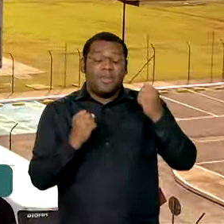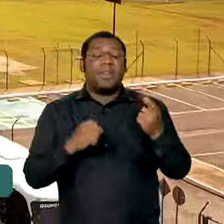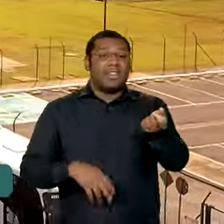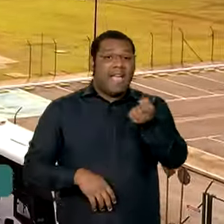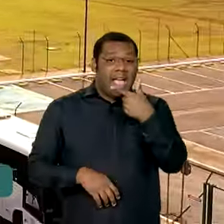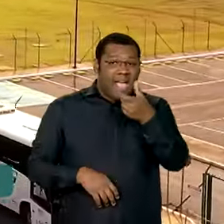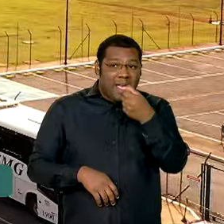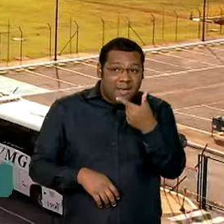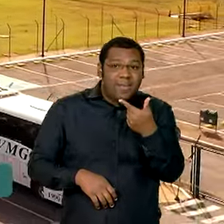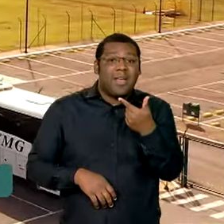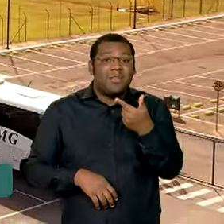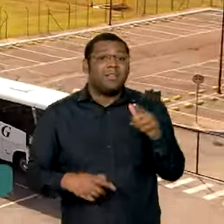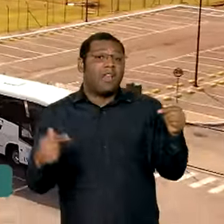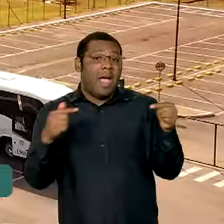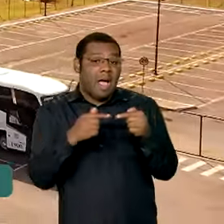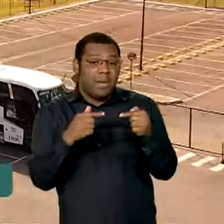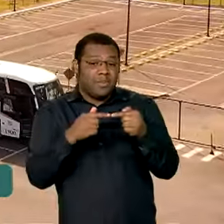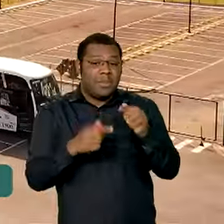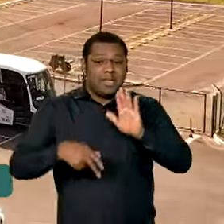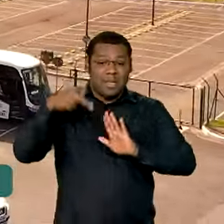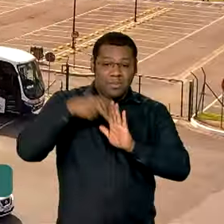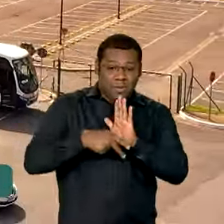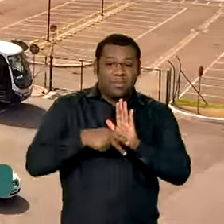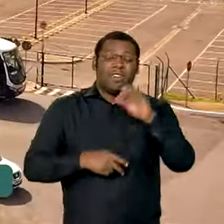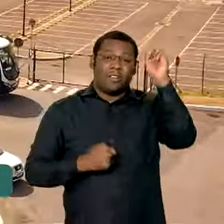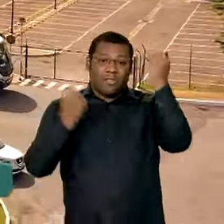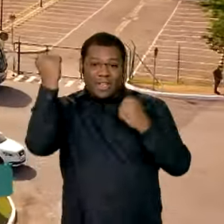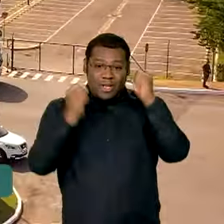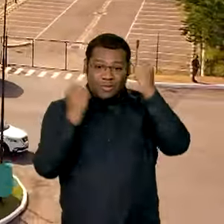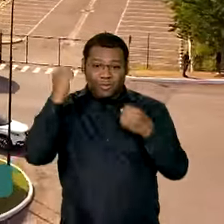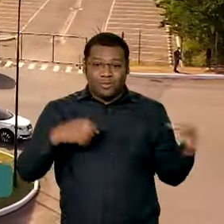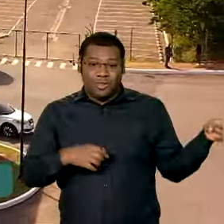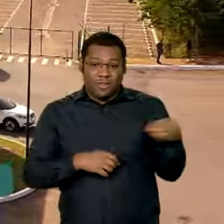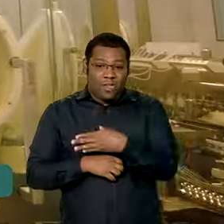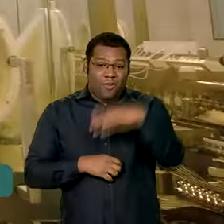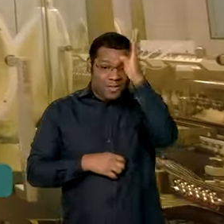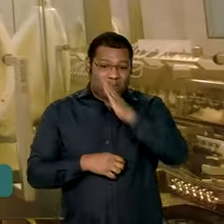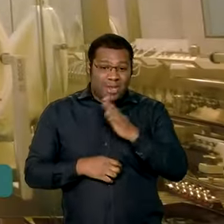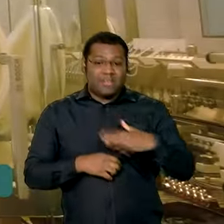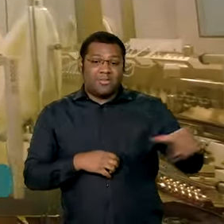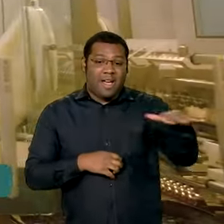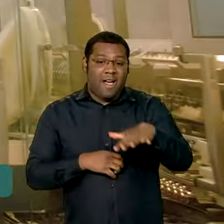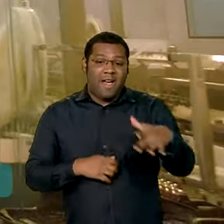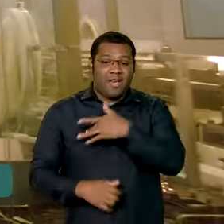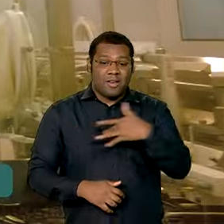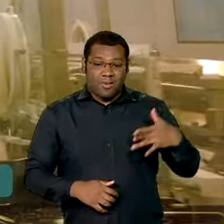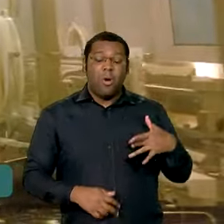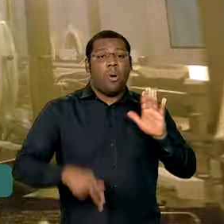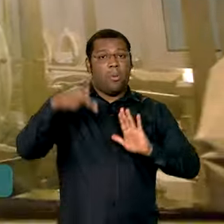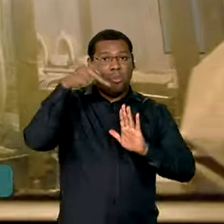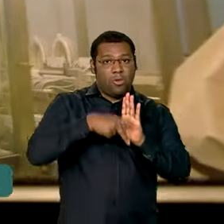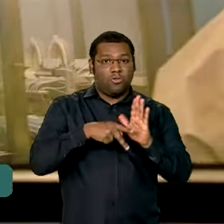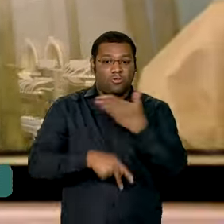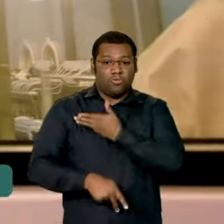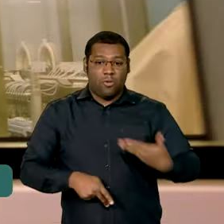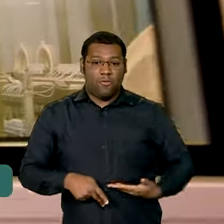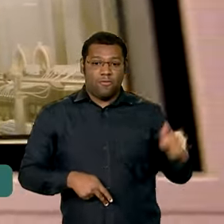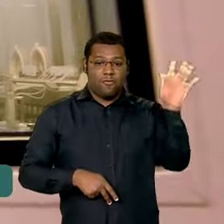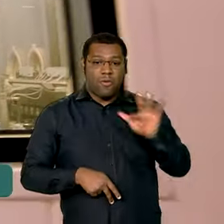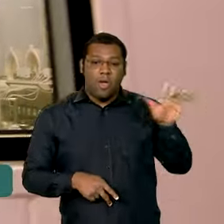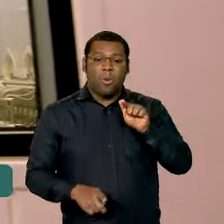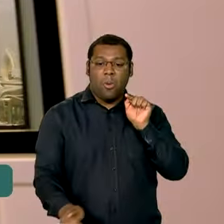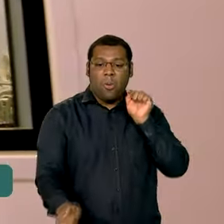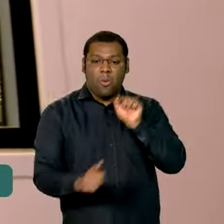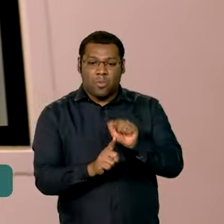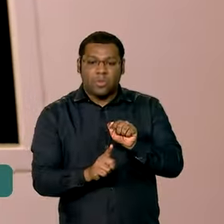está dentro do plano Nova Indústria Brasil, na área da saúde. O programa do governo federal tem como